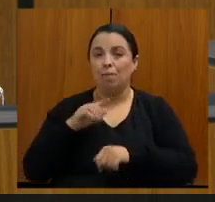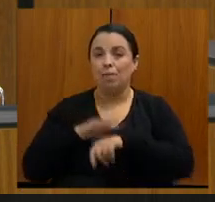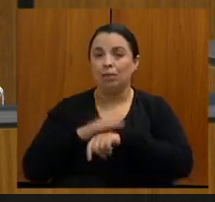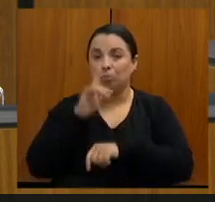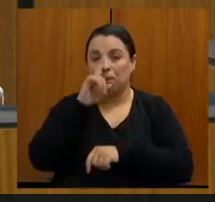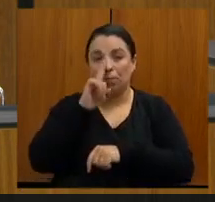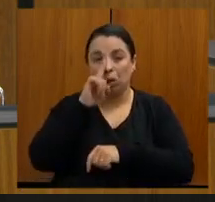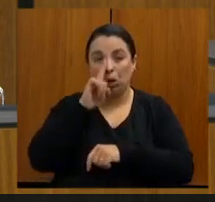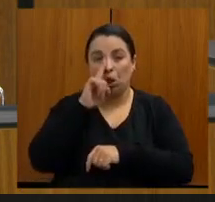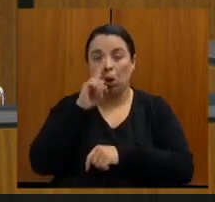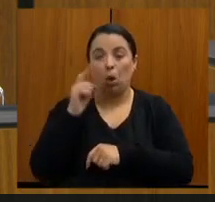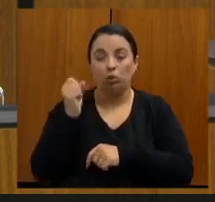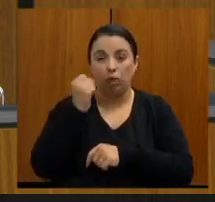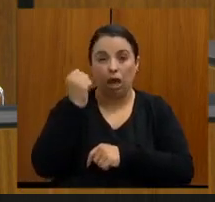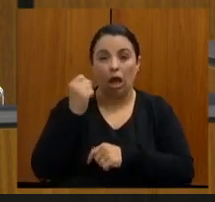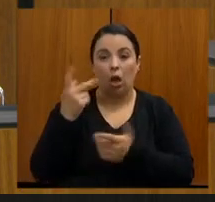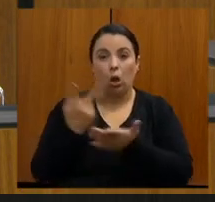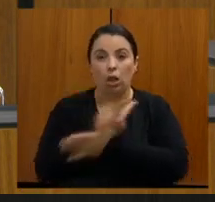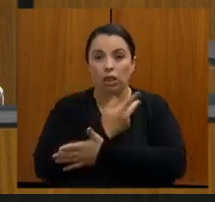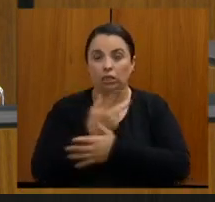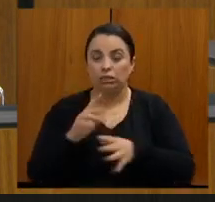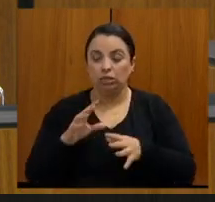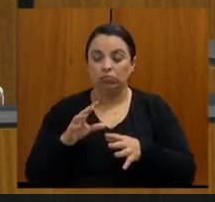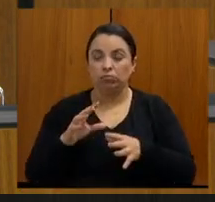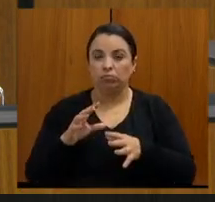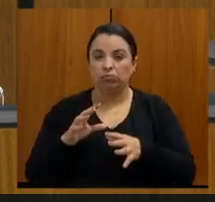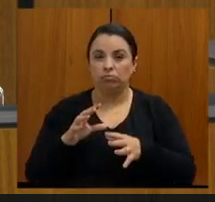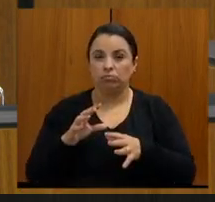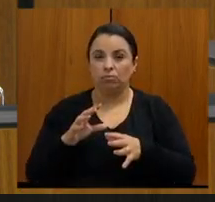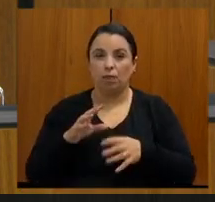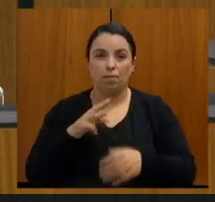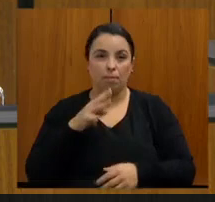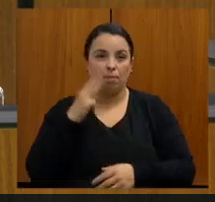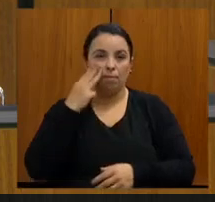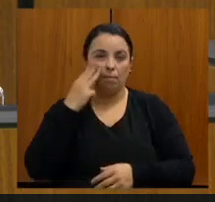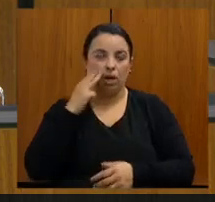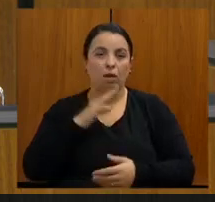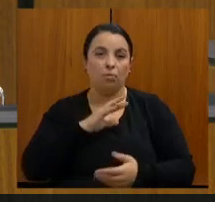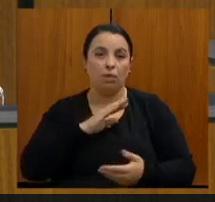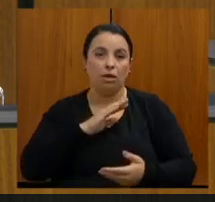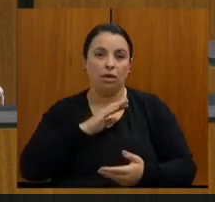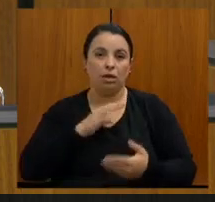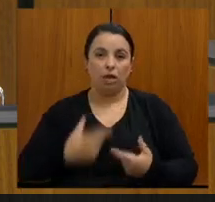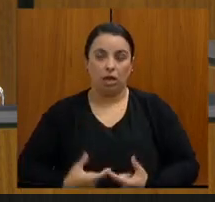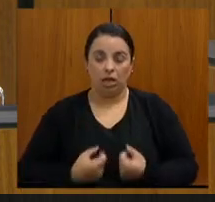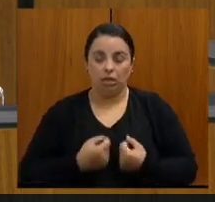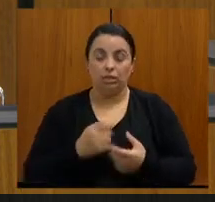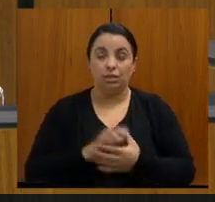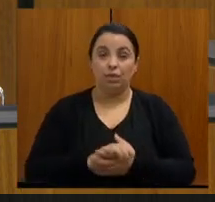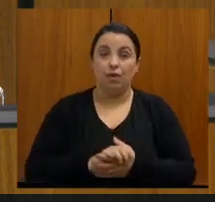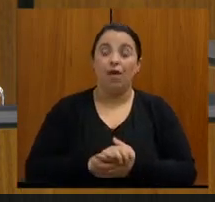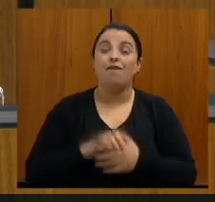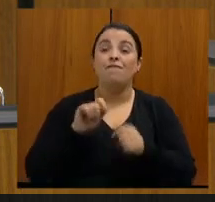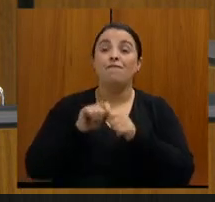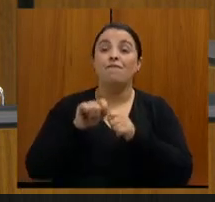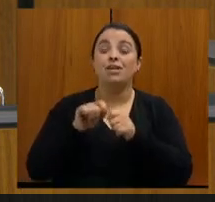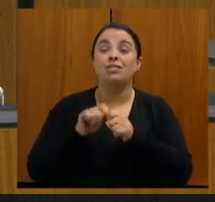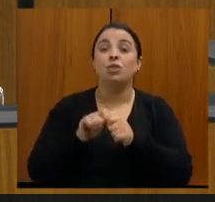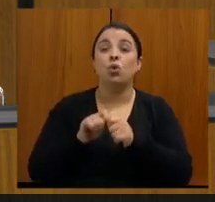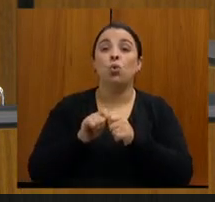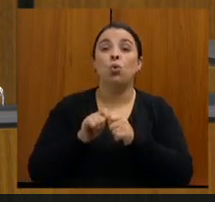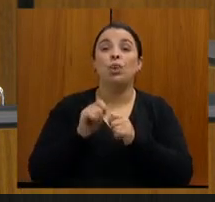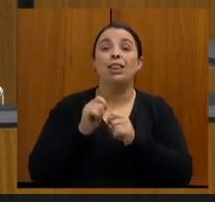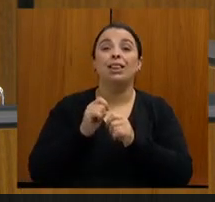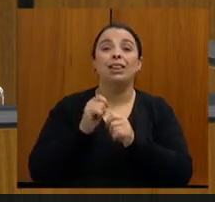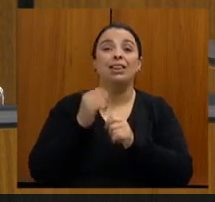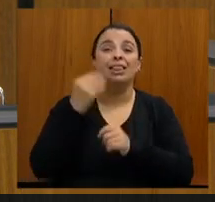genético. E esse teste, infelizmente, secretário, ele tem sido bancado por quem pode.